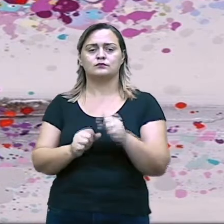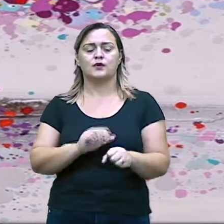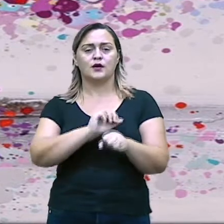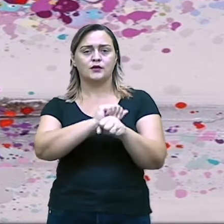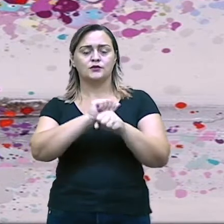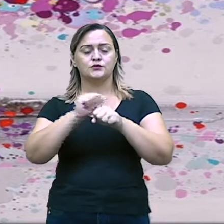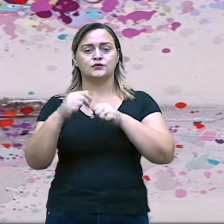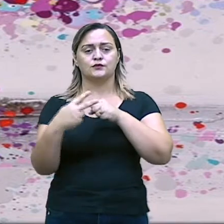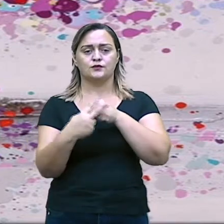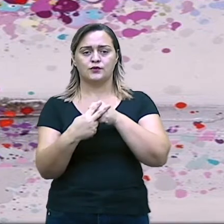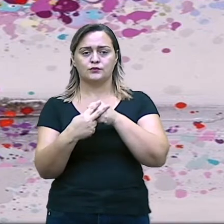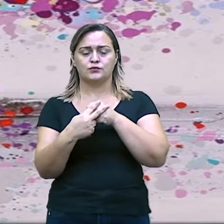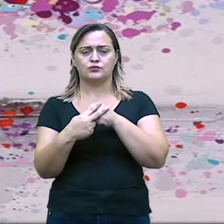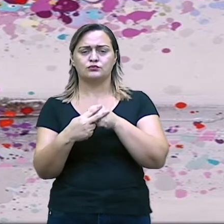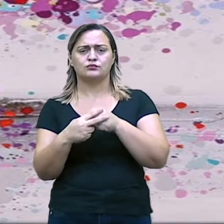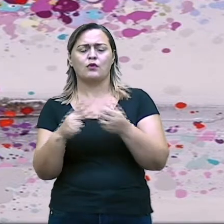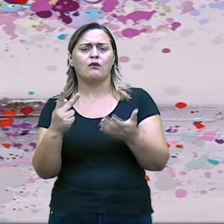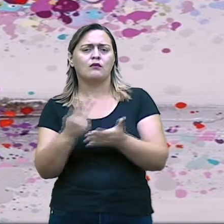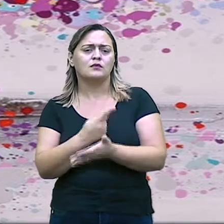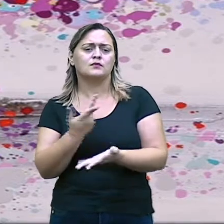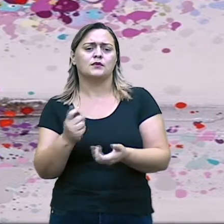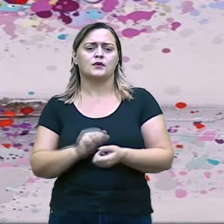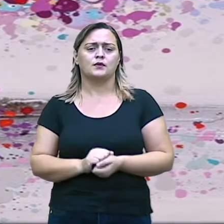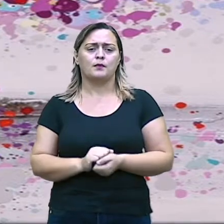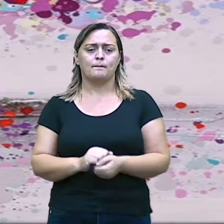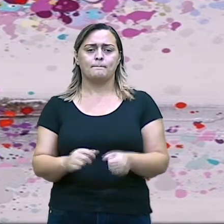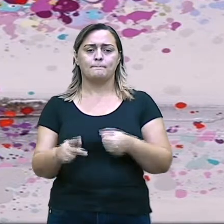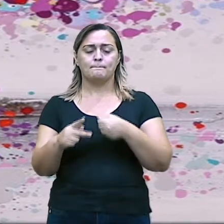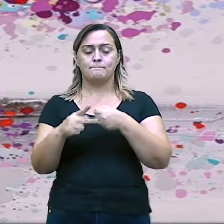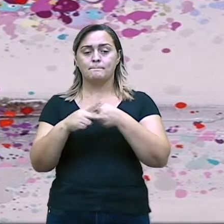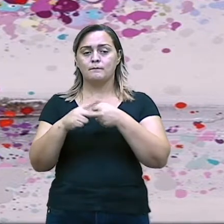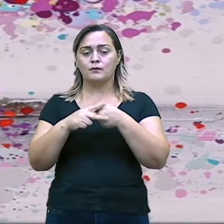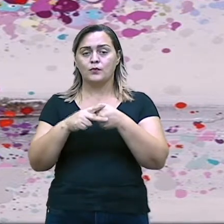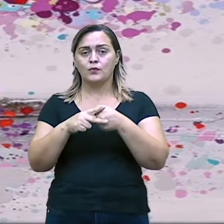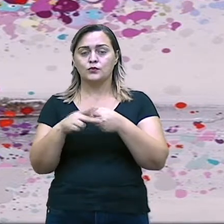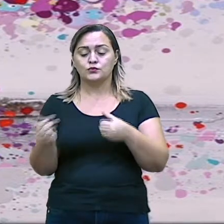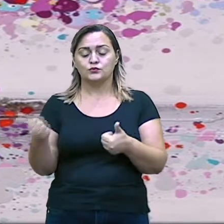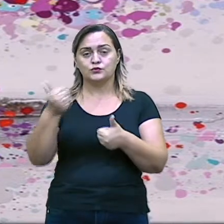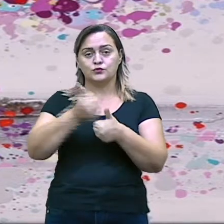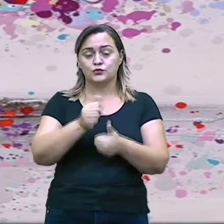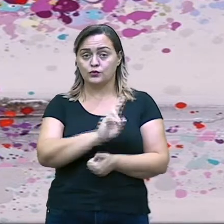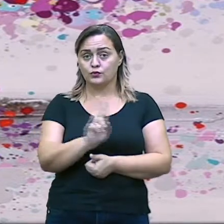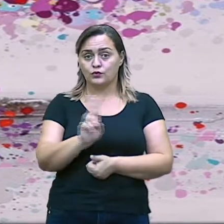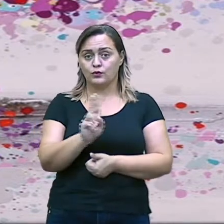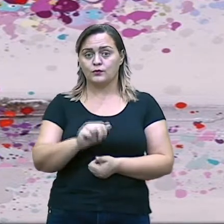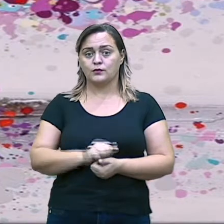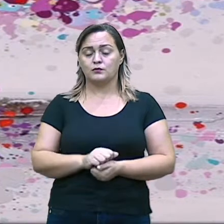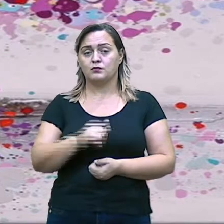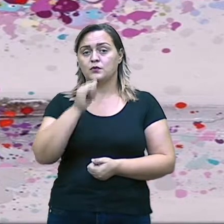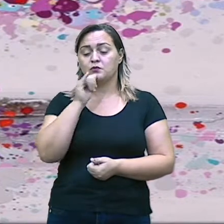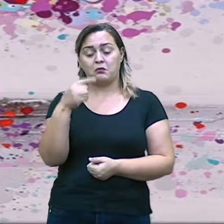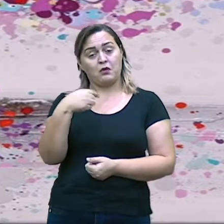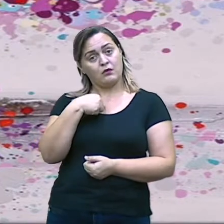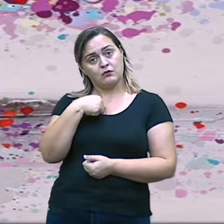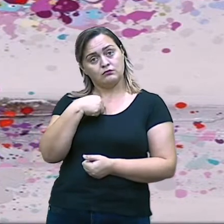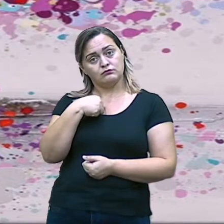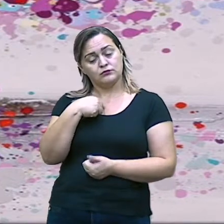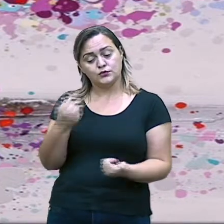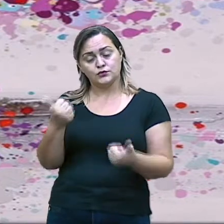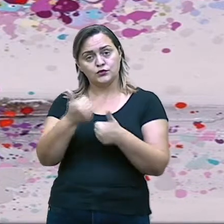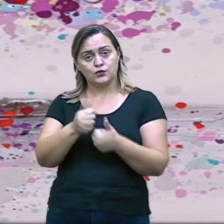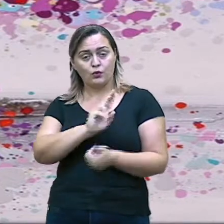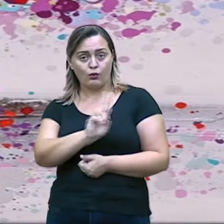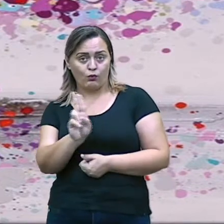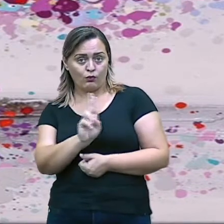circunstância. Pronome, acompanha e substitui o nome. Exemplo, eu, eu substitui, né? O nome,